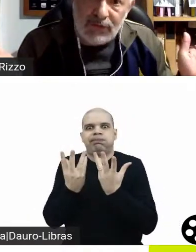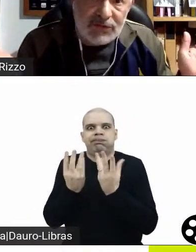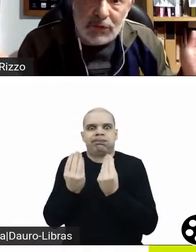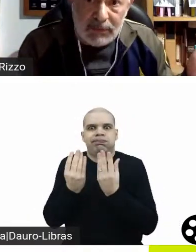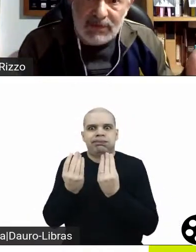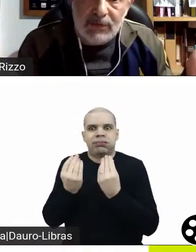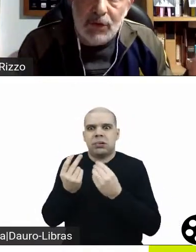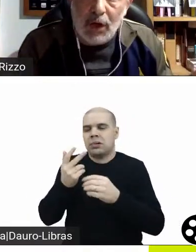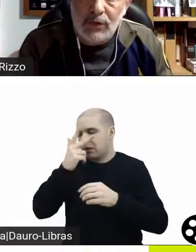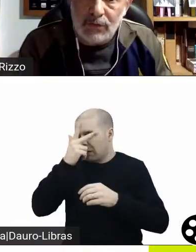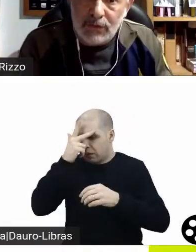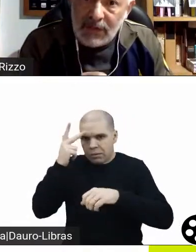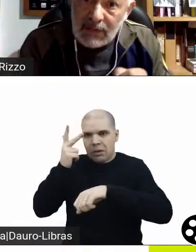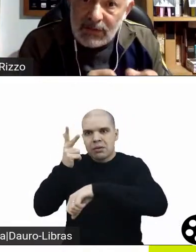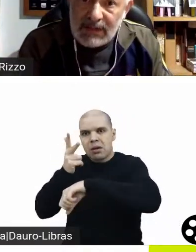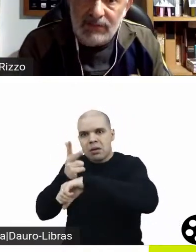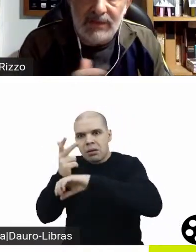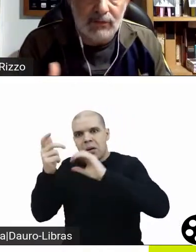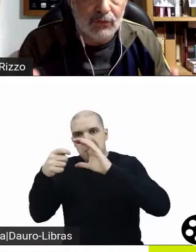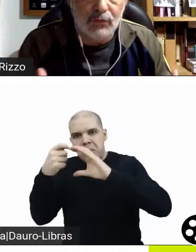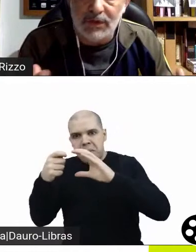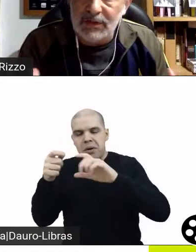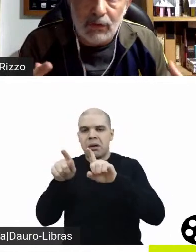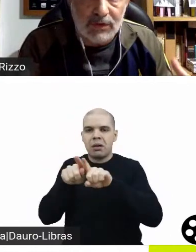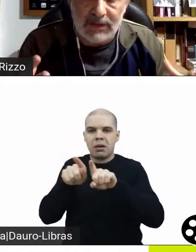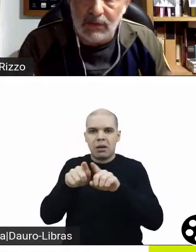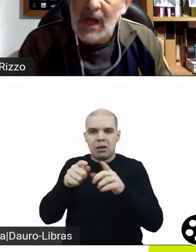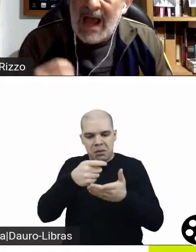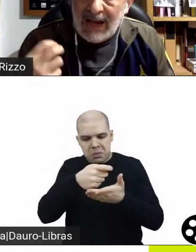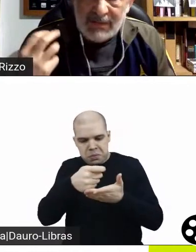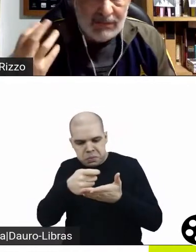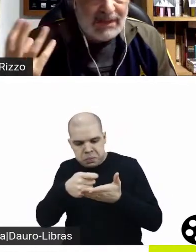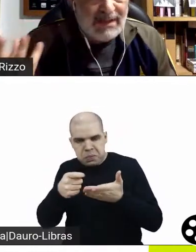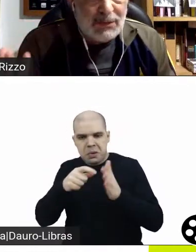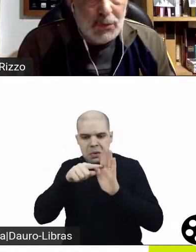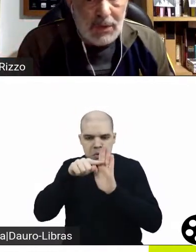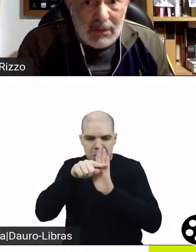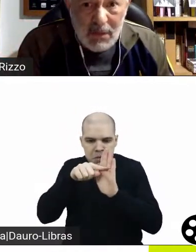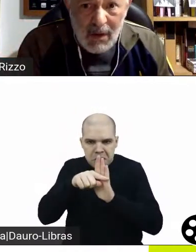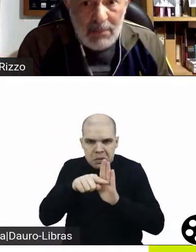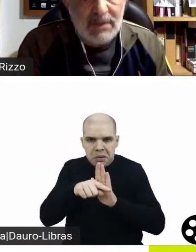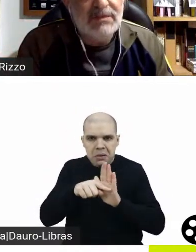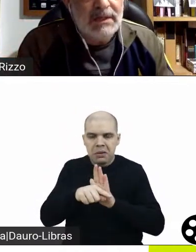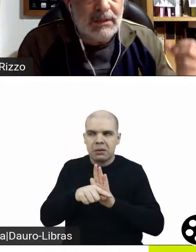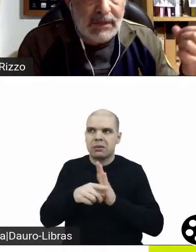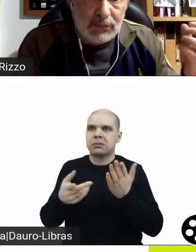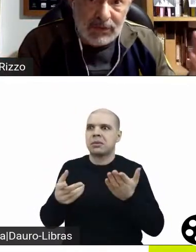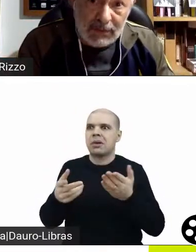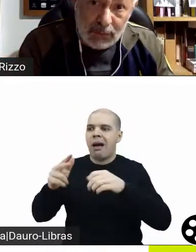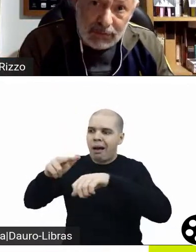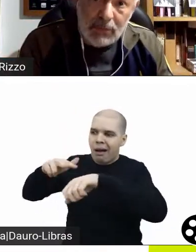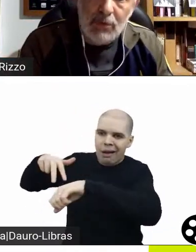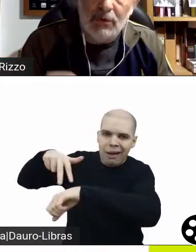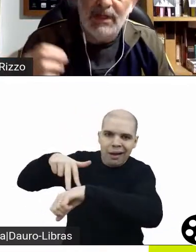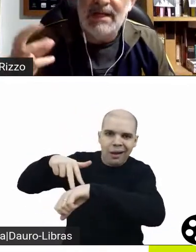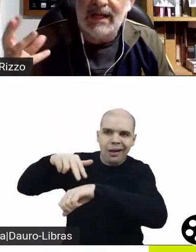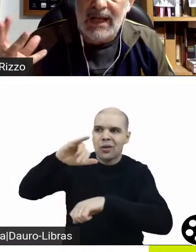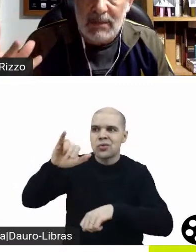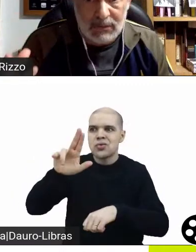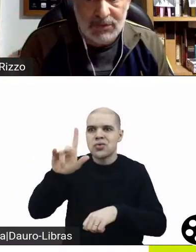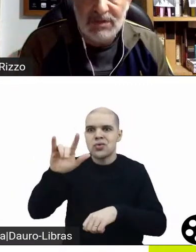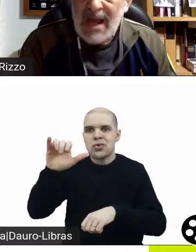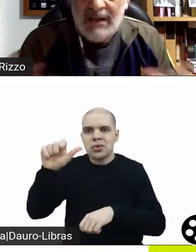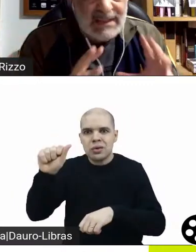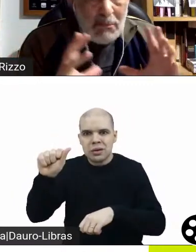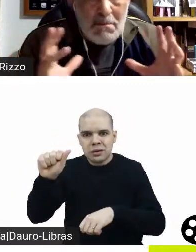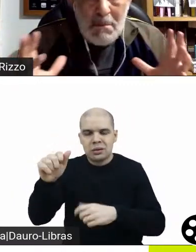quantos script doctors, os caras que fazem consultoria de roteiro, aí você vai ter a Julia Roberts, certamente o Dermot Murone e